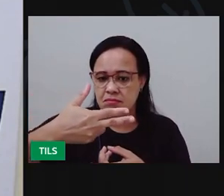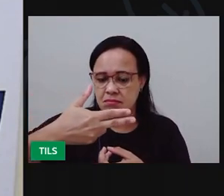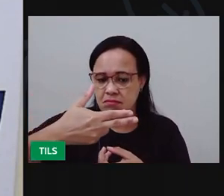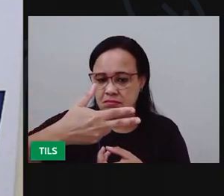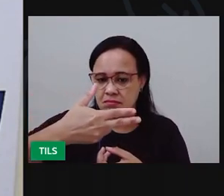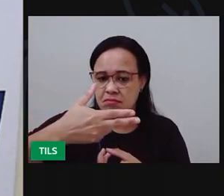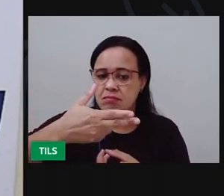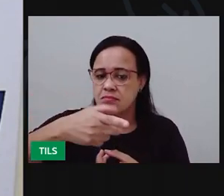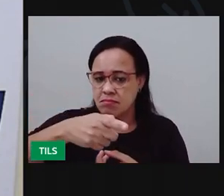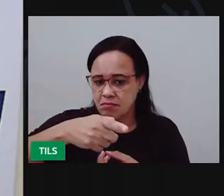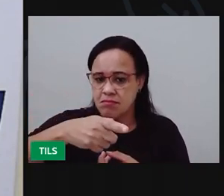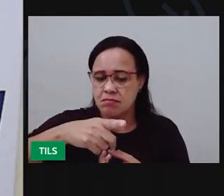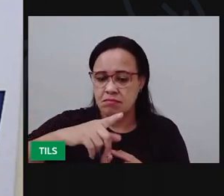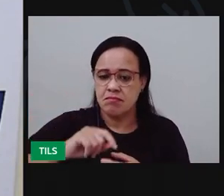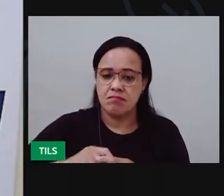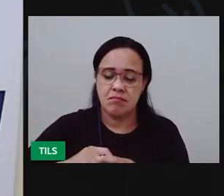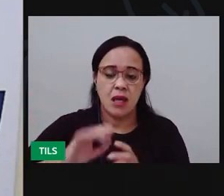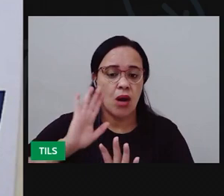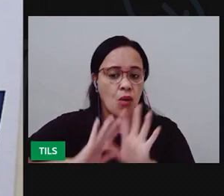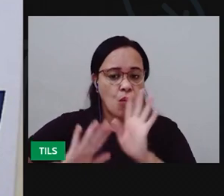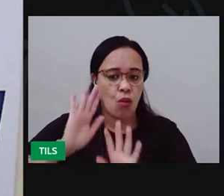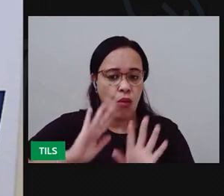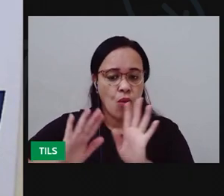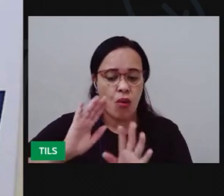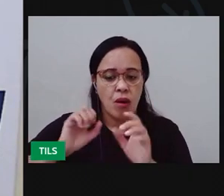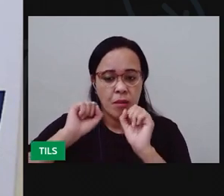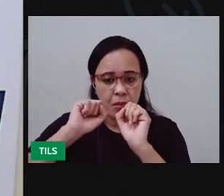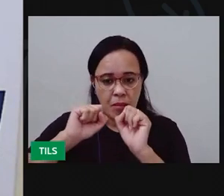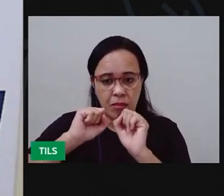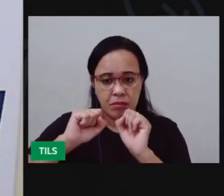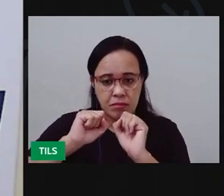ponta, que você mesmo pode manipular.